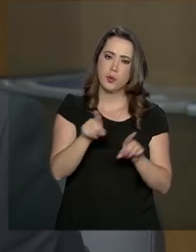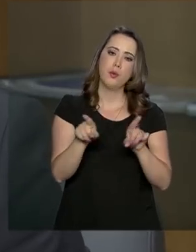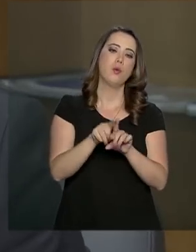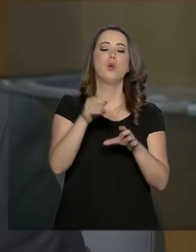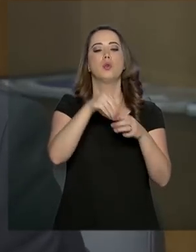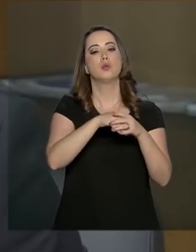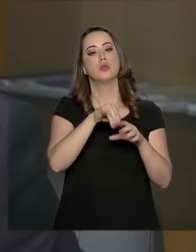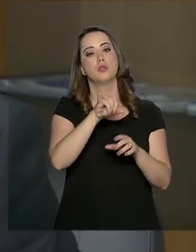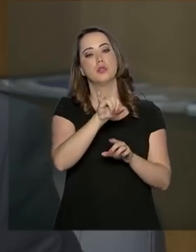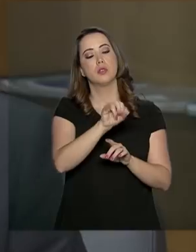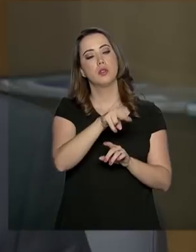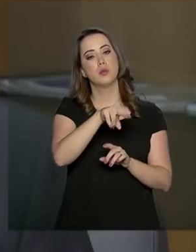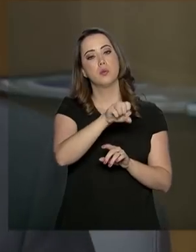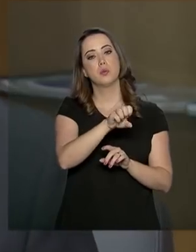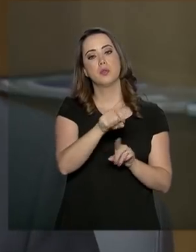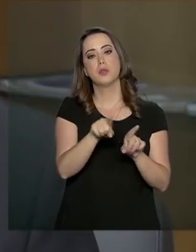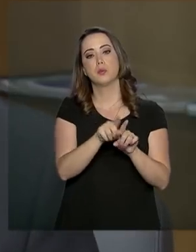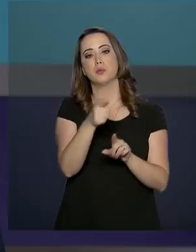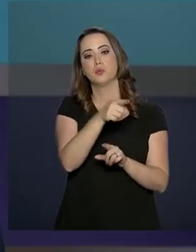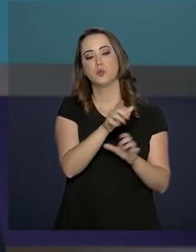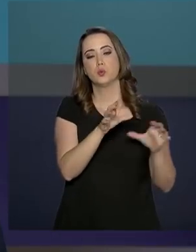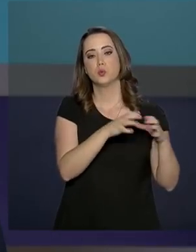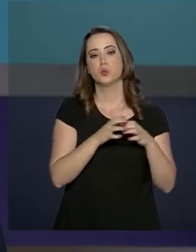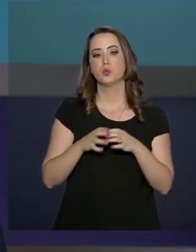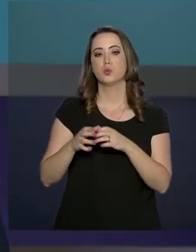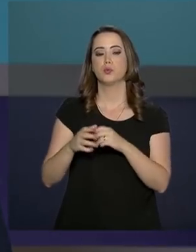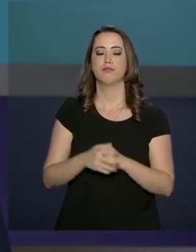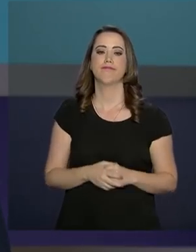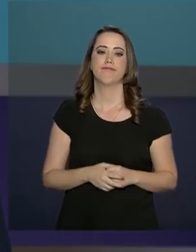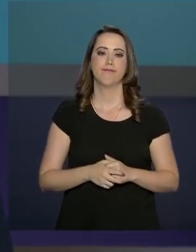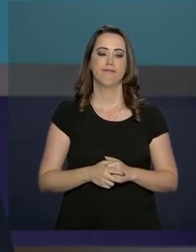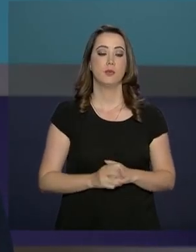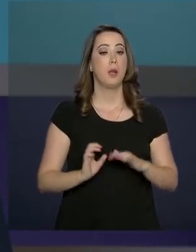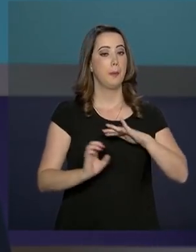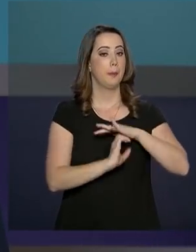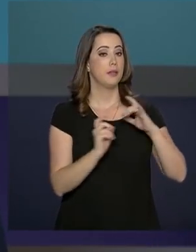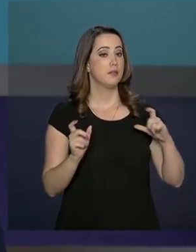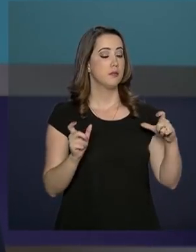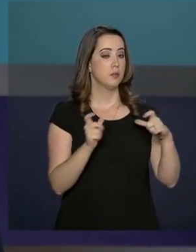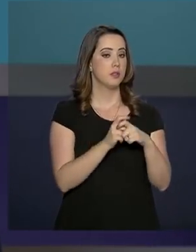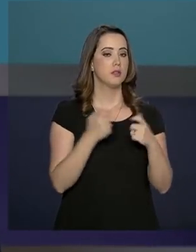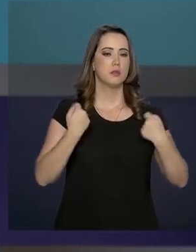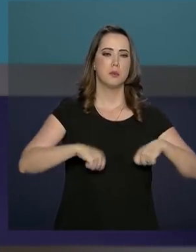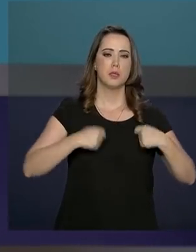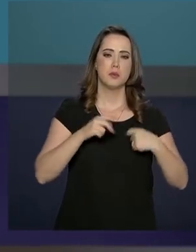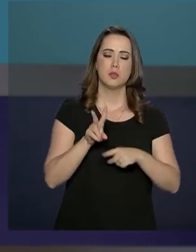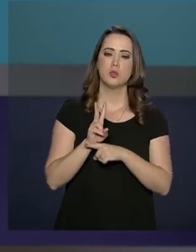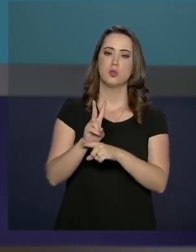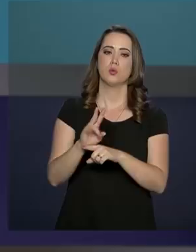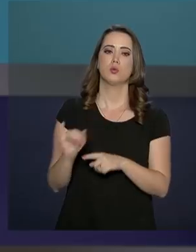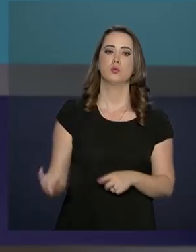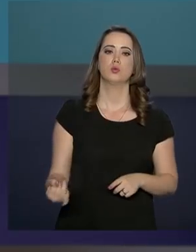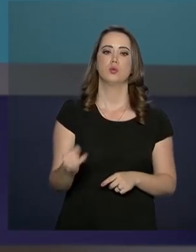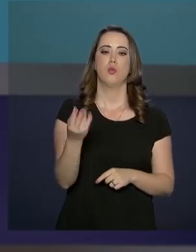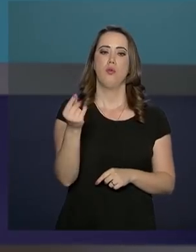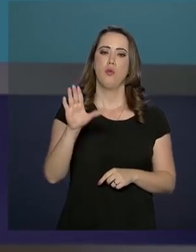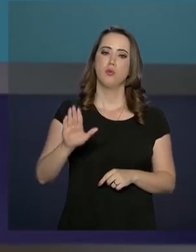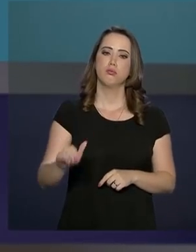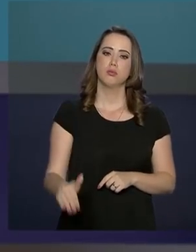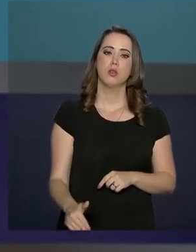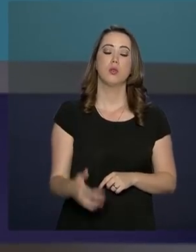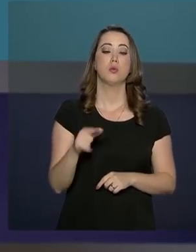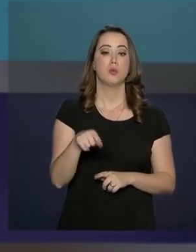dentro do INSS e dos outros parceiros. Pequenos empreendedores que precisam de um empréstimo com juros